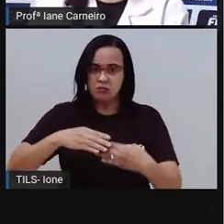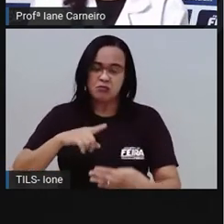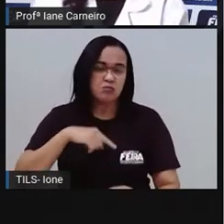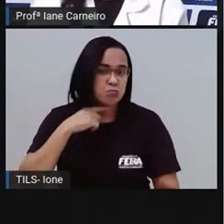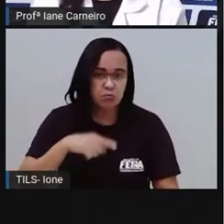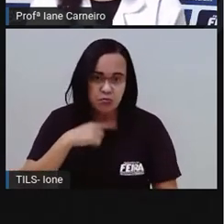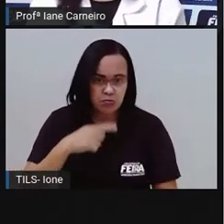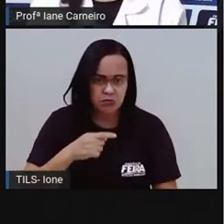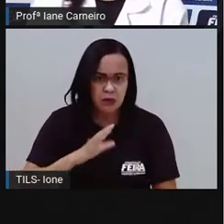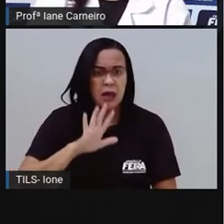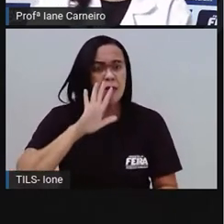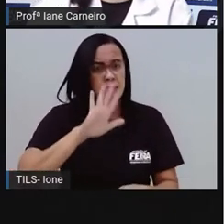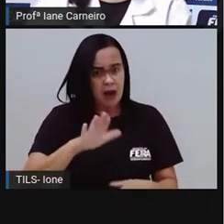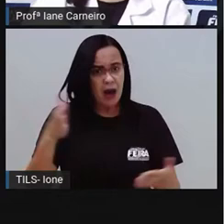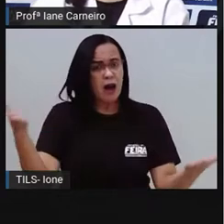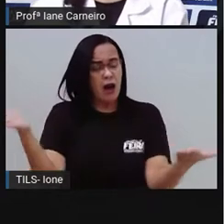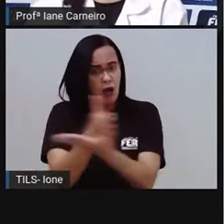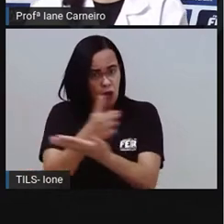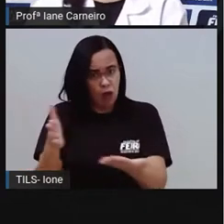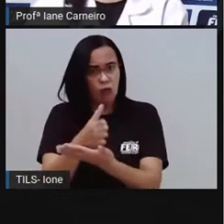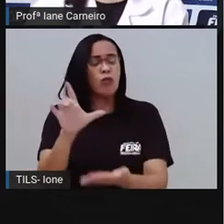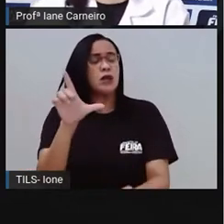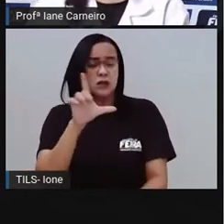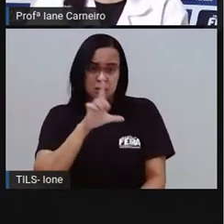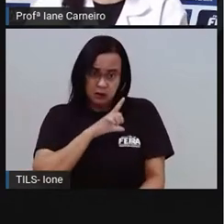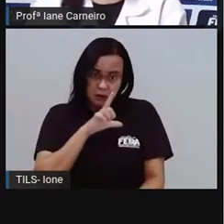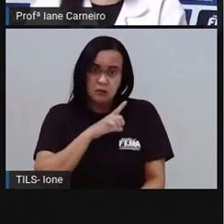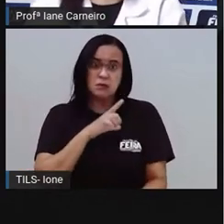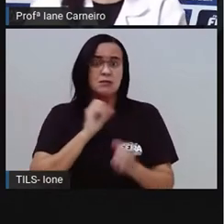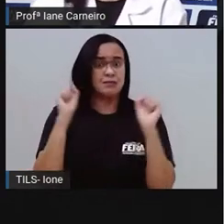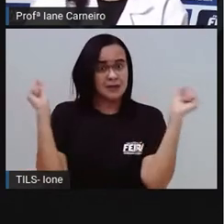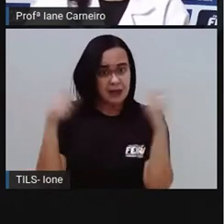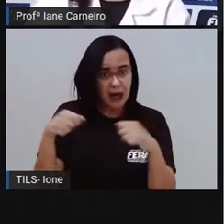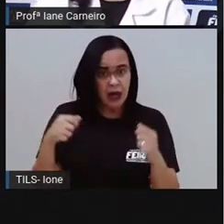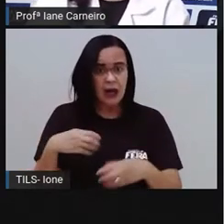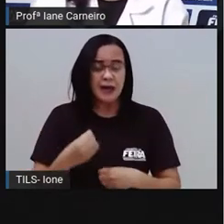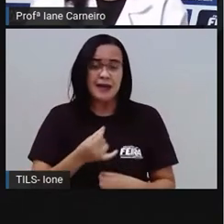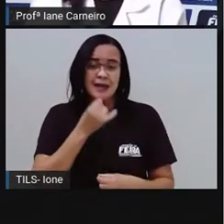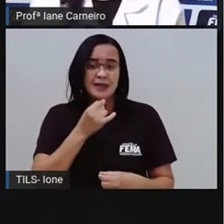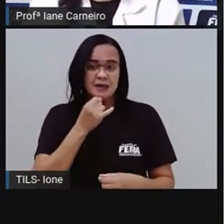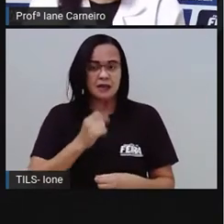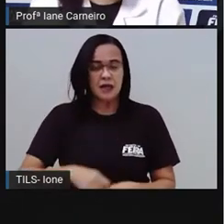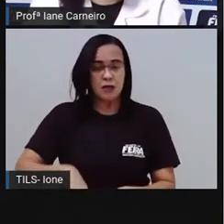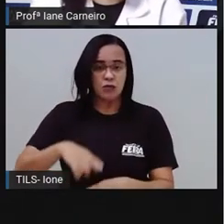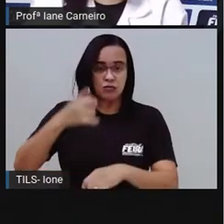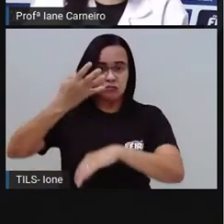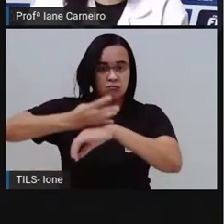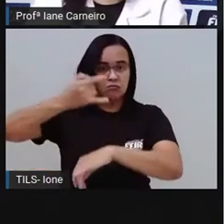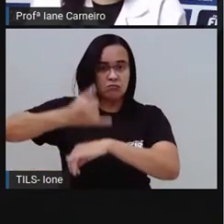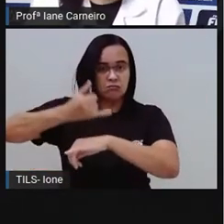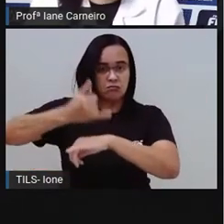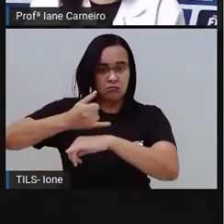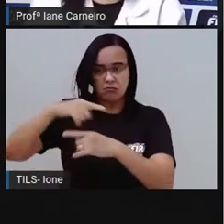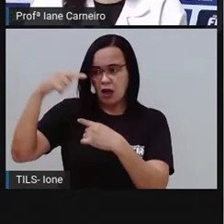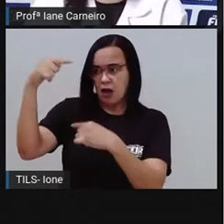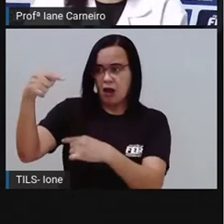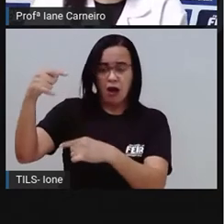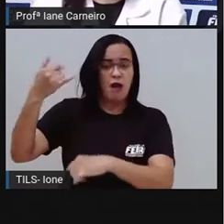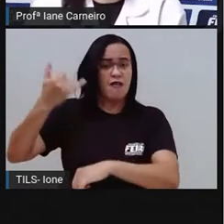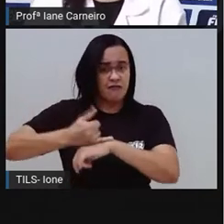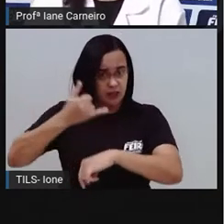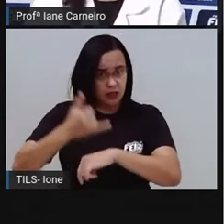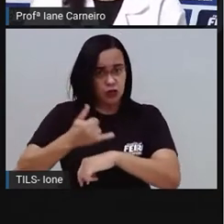reciclar. Mas outras a gente consegue, né? Como, por exemplo, a garrafa de vidro, a garrafa de plástico